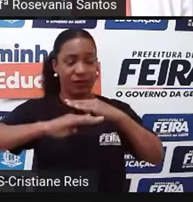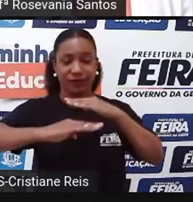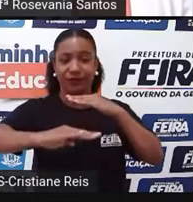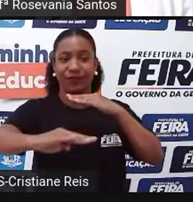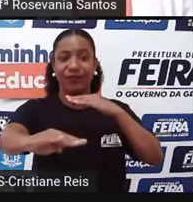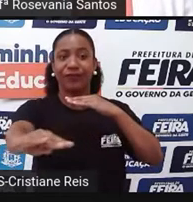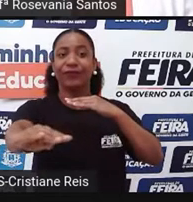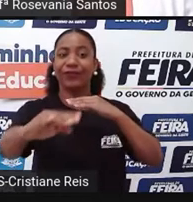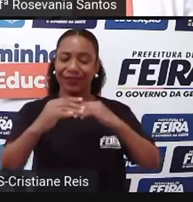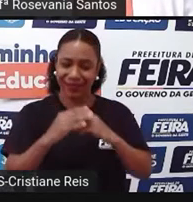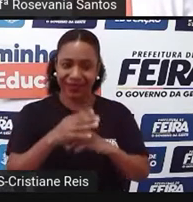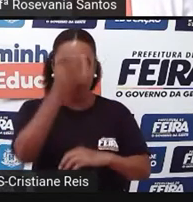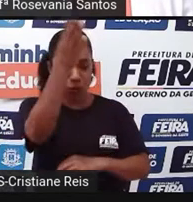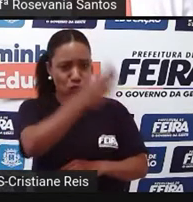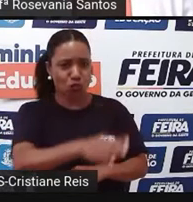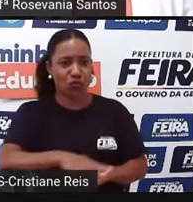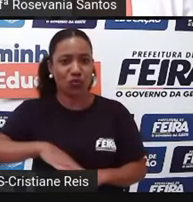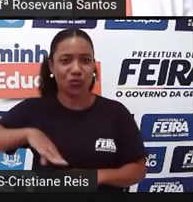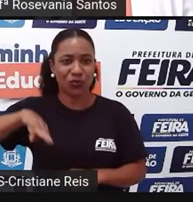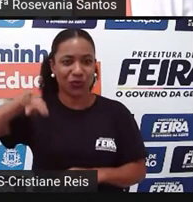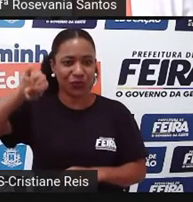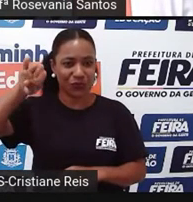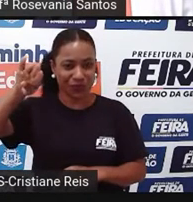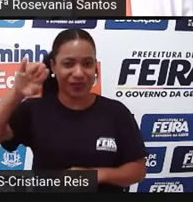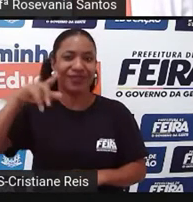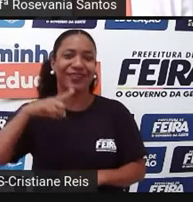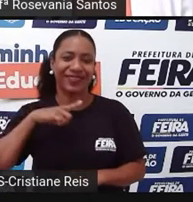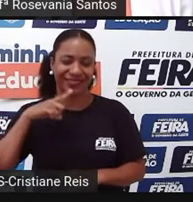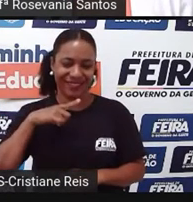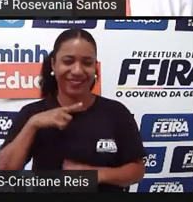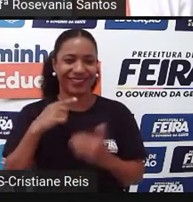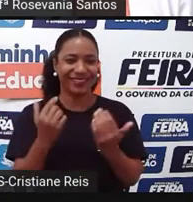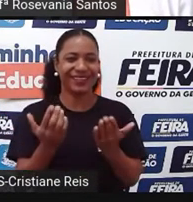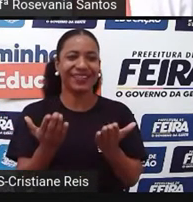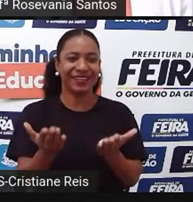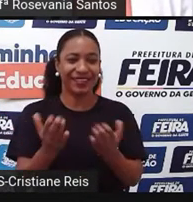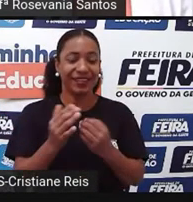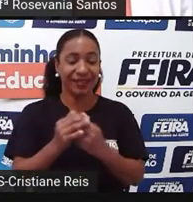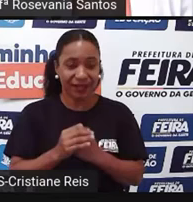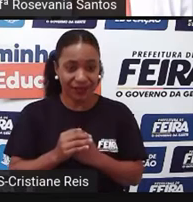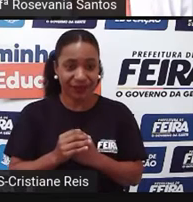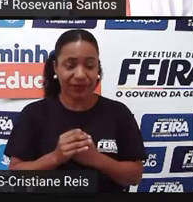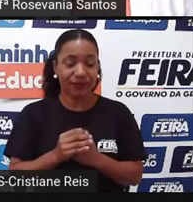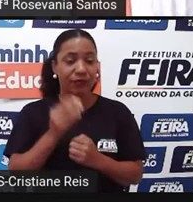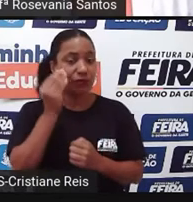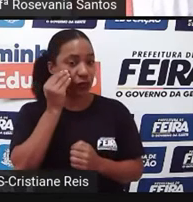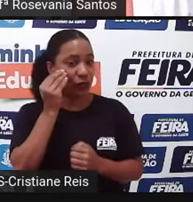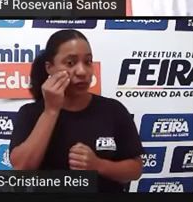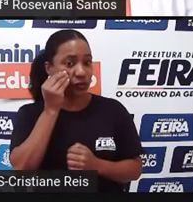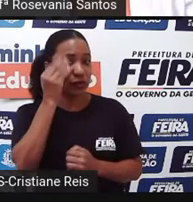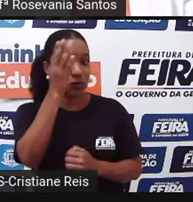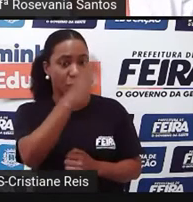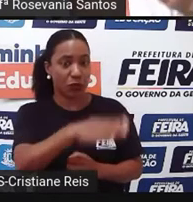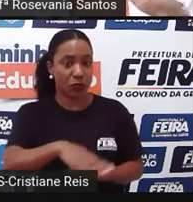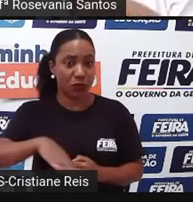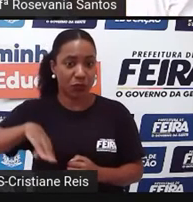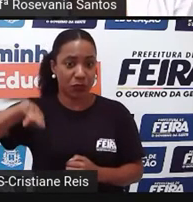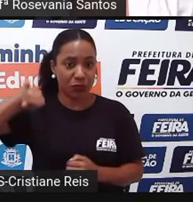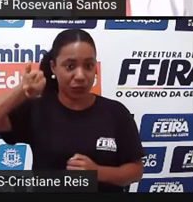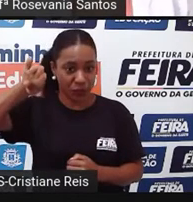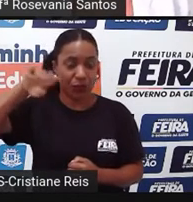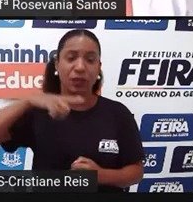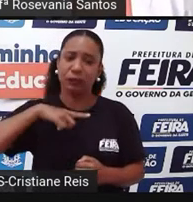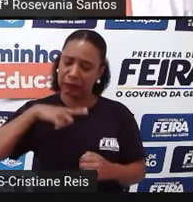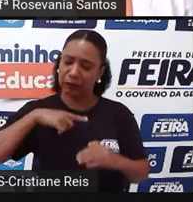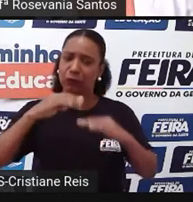externa da litosfera, que é essa partezinha aqui que a gente chama de, né, de relevo, que tem todos os seus altos e